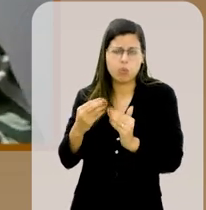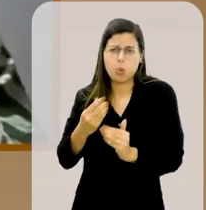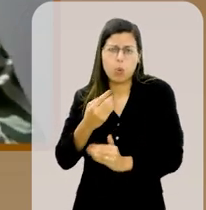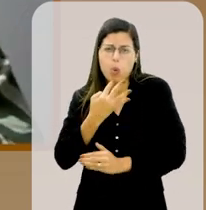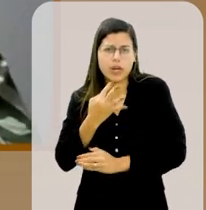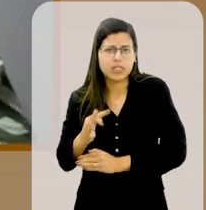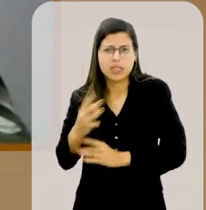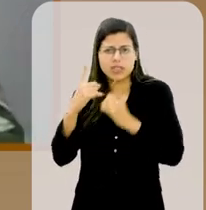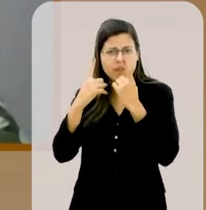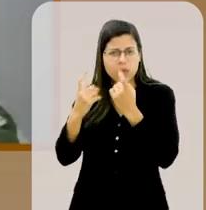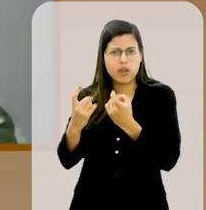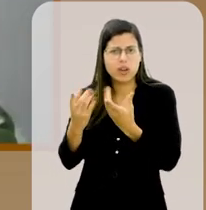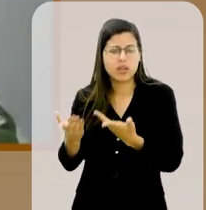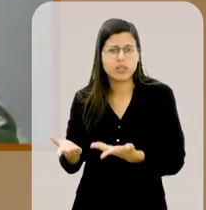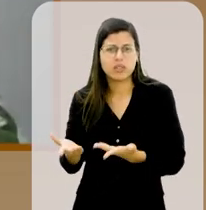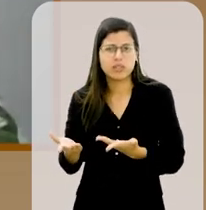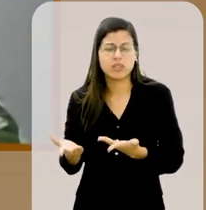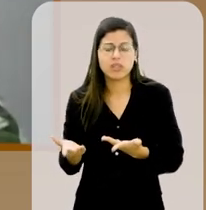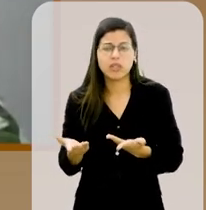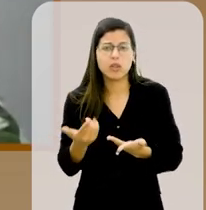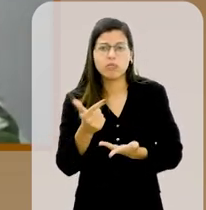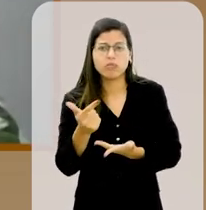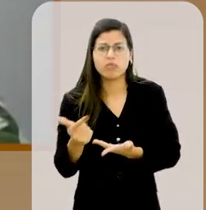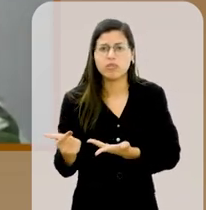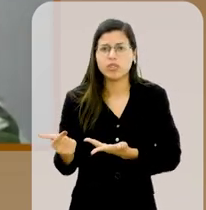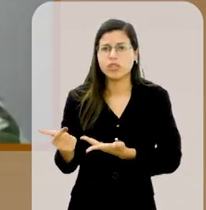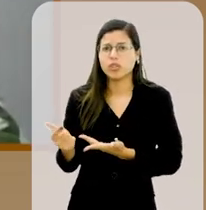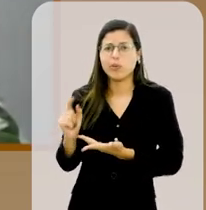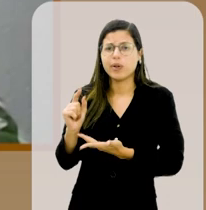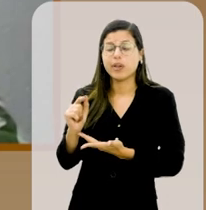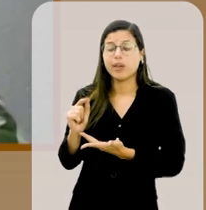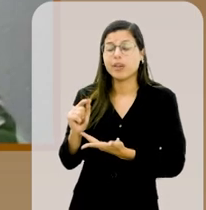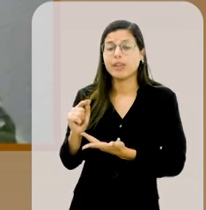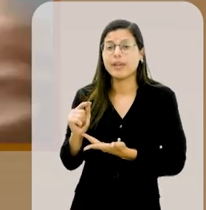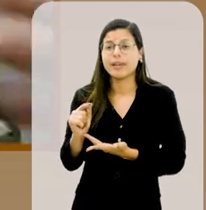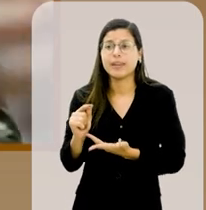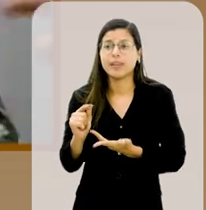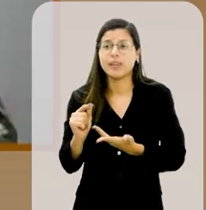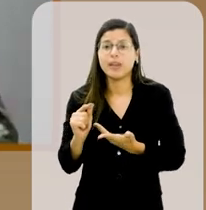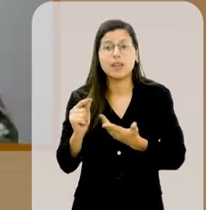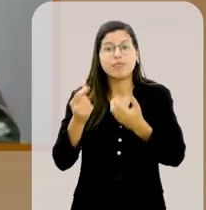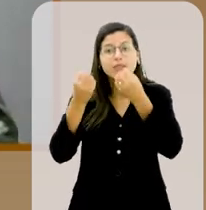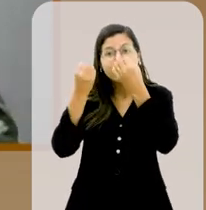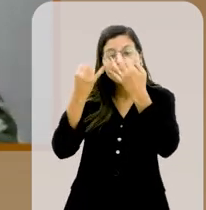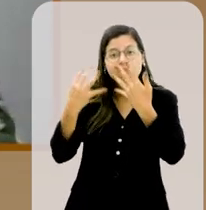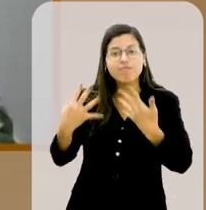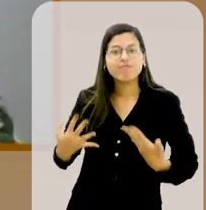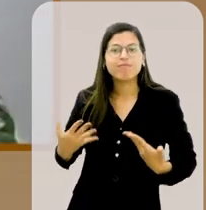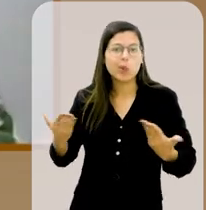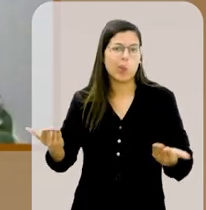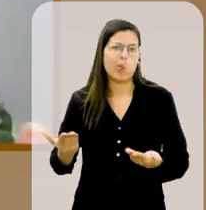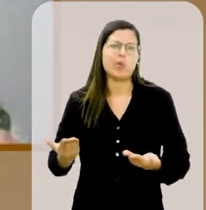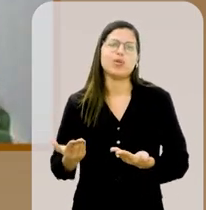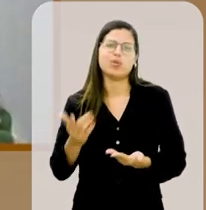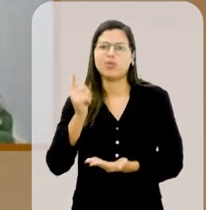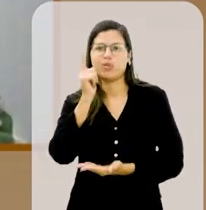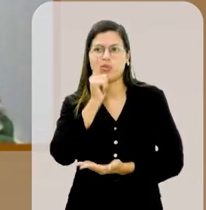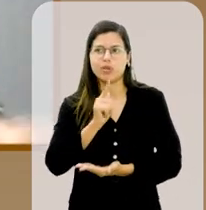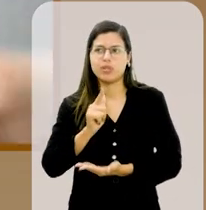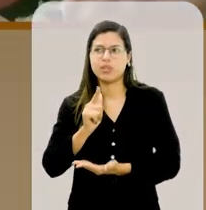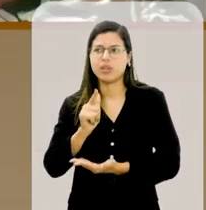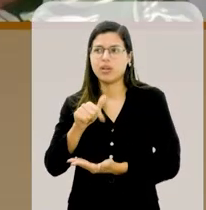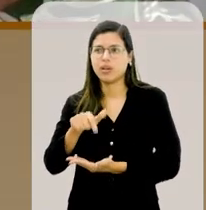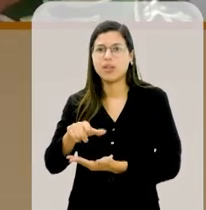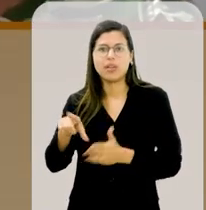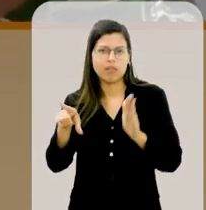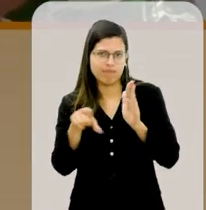E também porque nós não tínhamos ainda, nós mulheres, não tínhamos os esclarecimentos que hoje nós temos que ter com